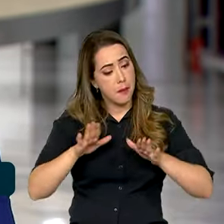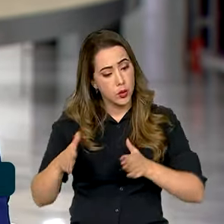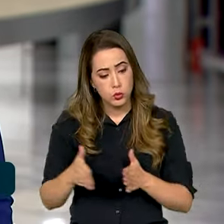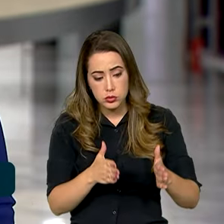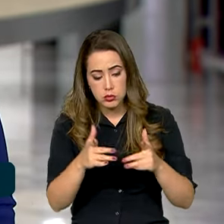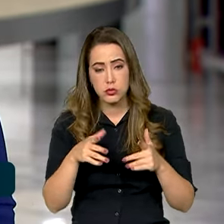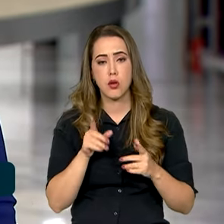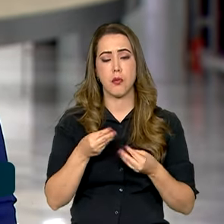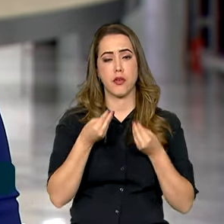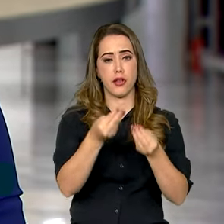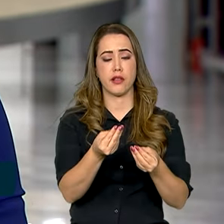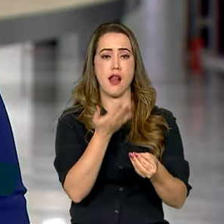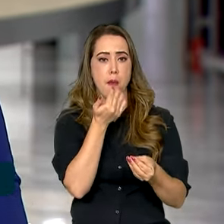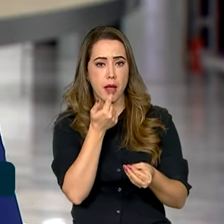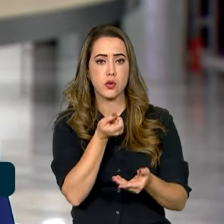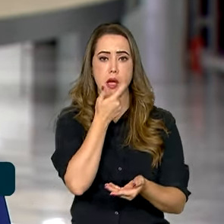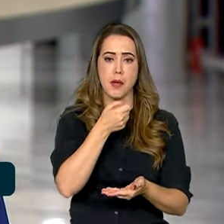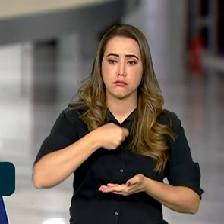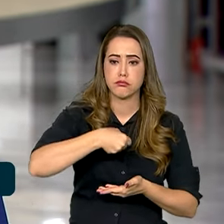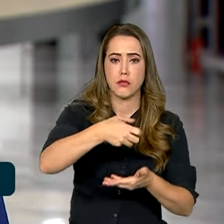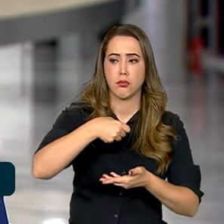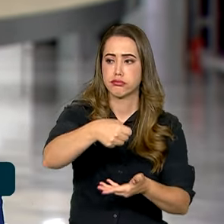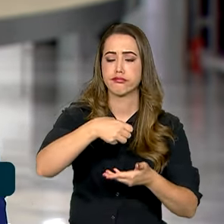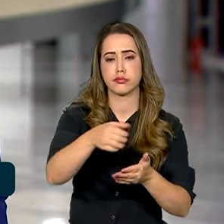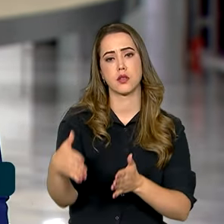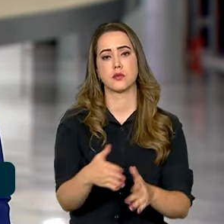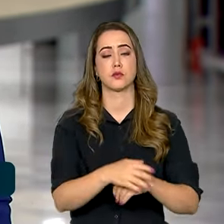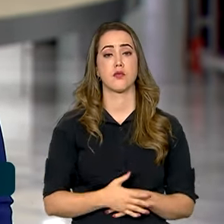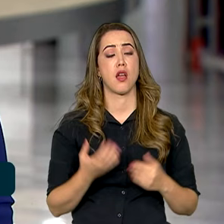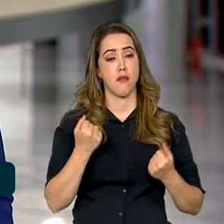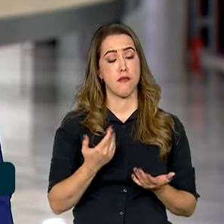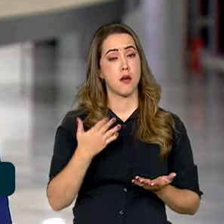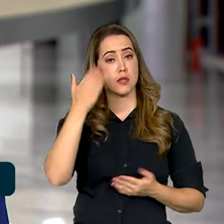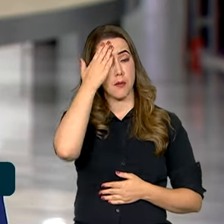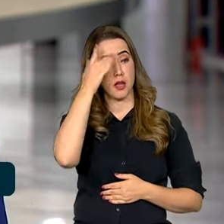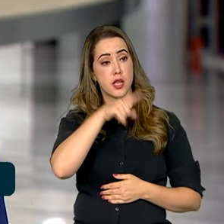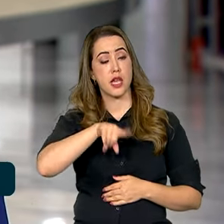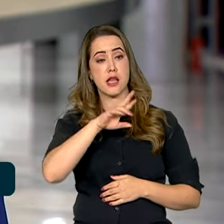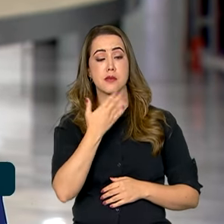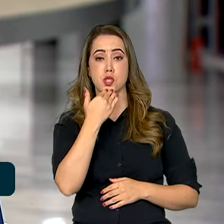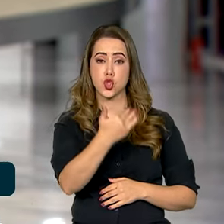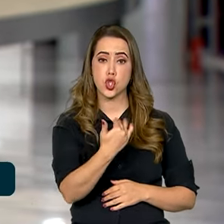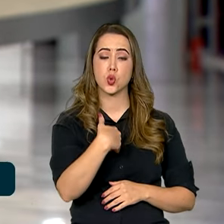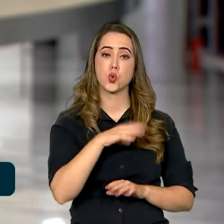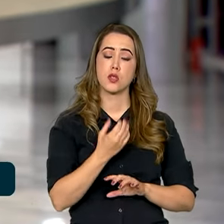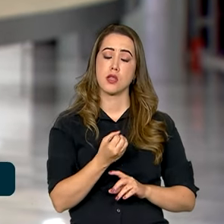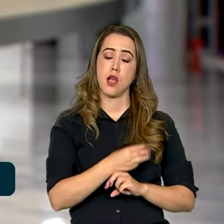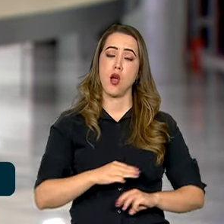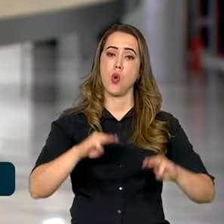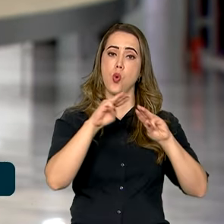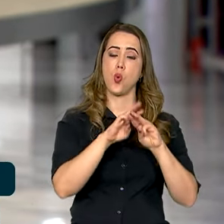insumos, como alimentos e remédios. Vamos lembrar que essa resolução teve o apoio da maioria dos países membros do Conselho,